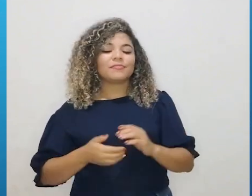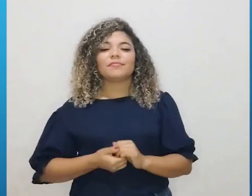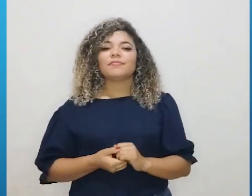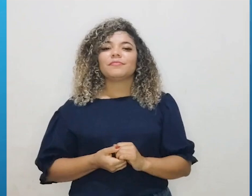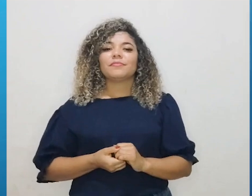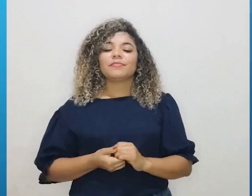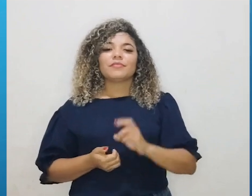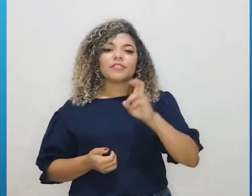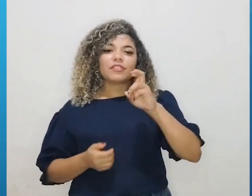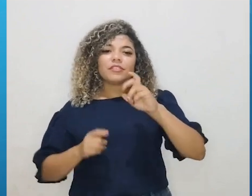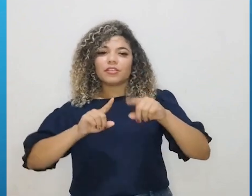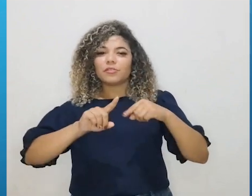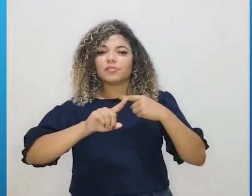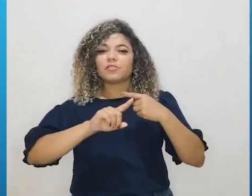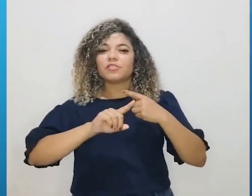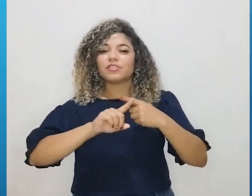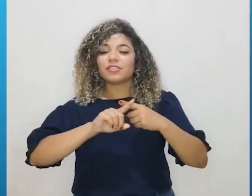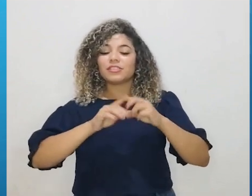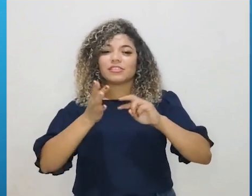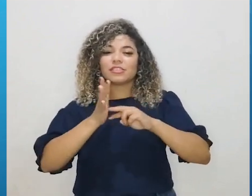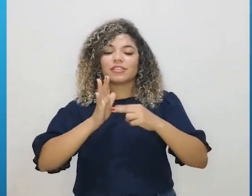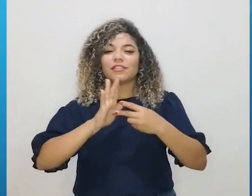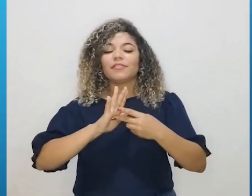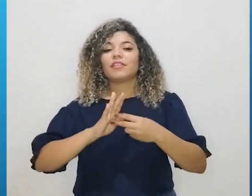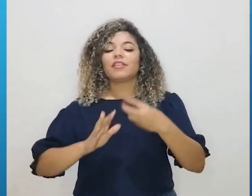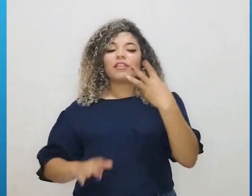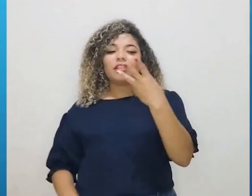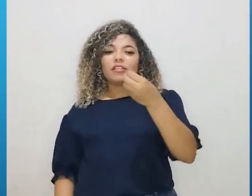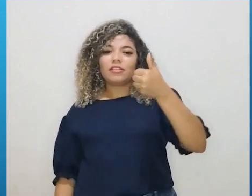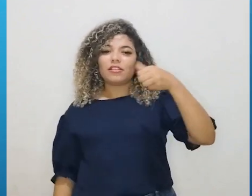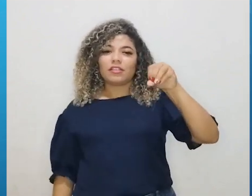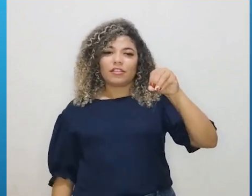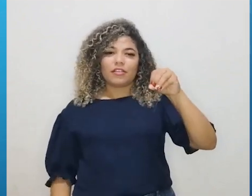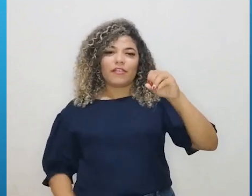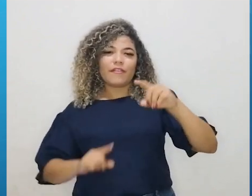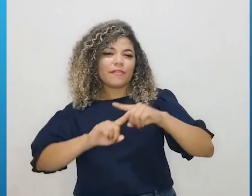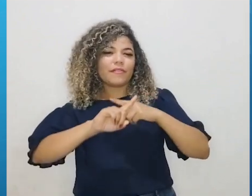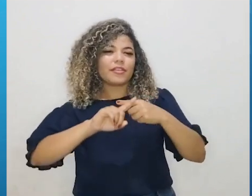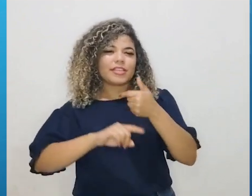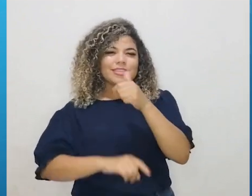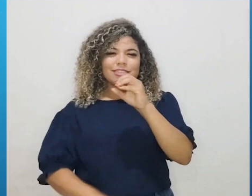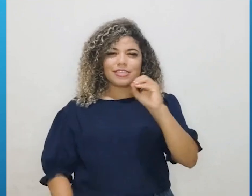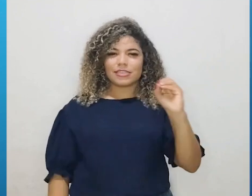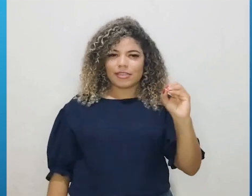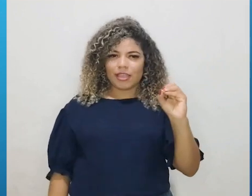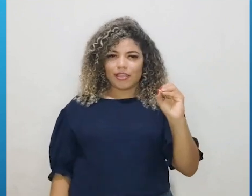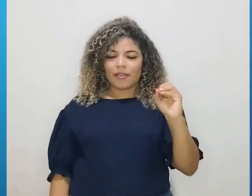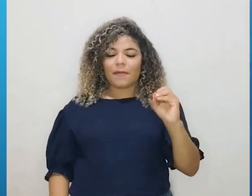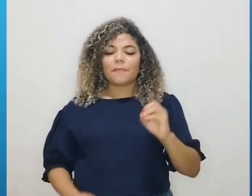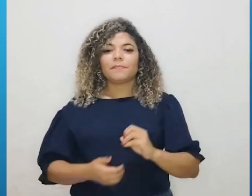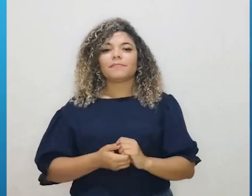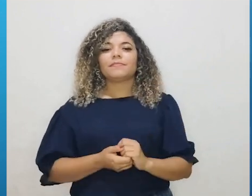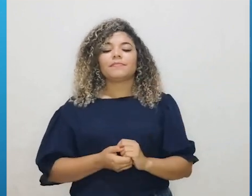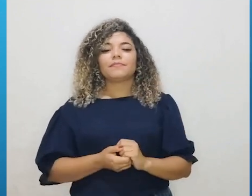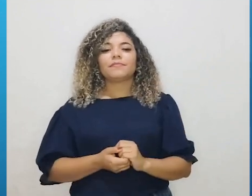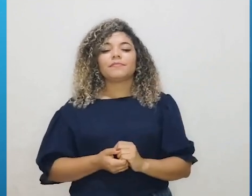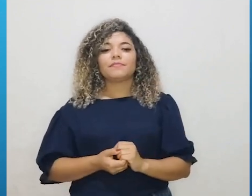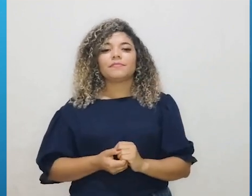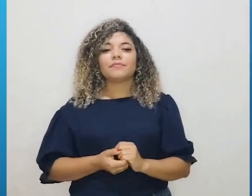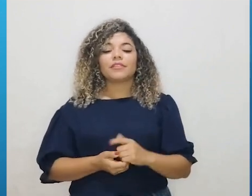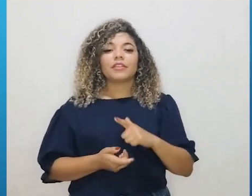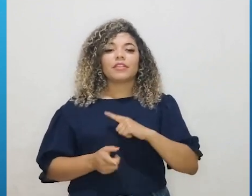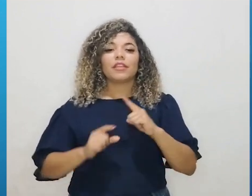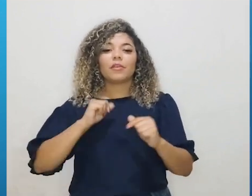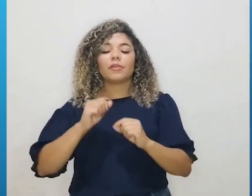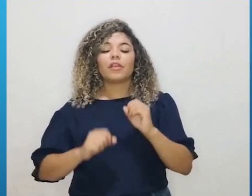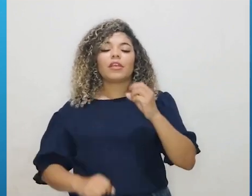Então, 5x vai ser igual a 319 vezes 100. Então, acrescenta dois zeros. Temos